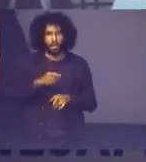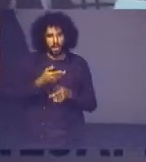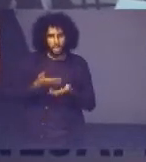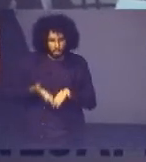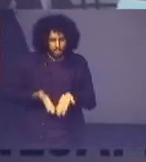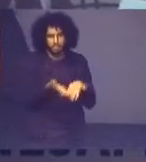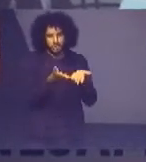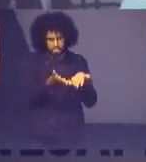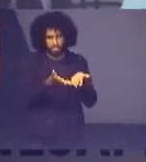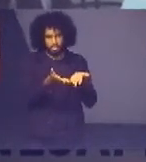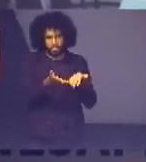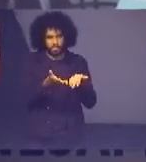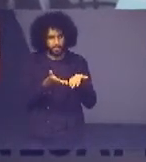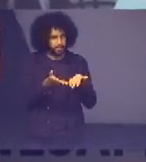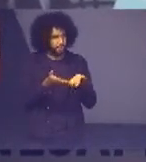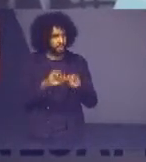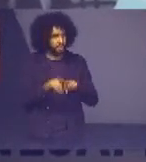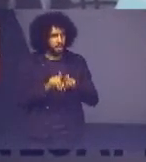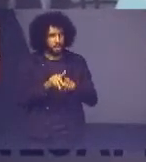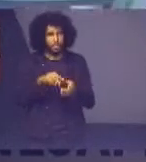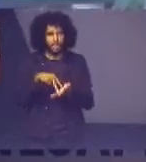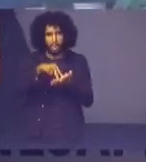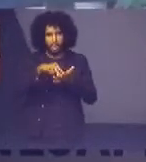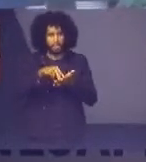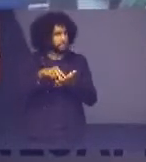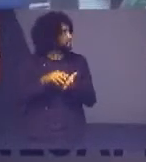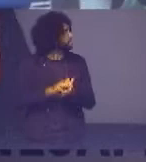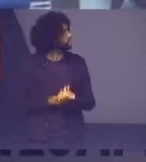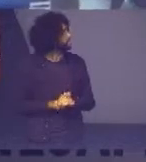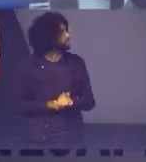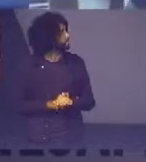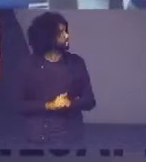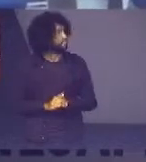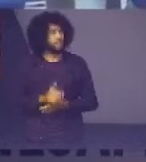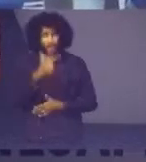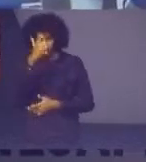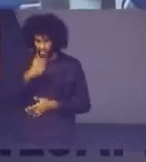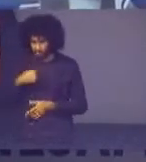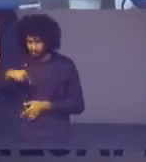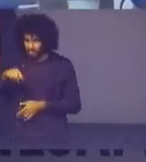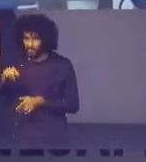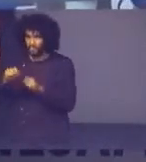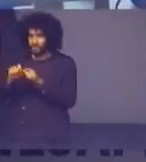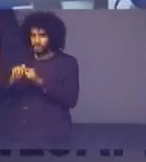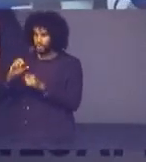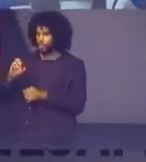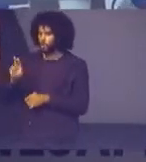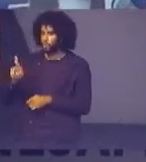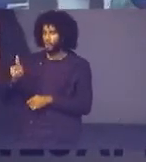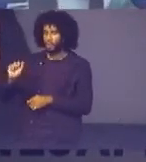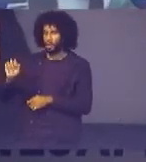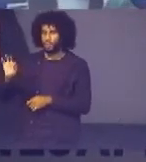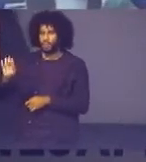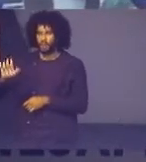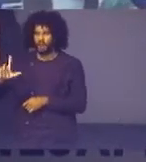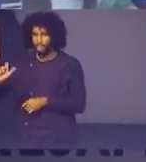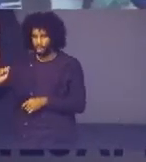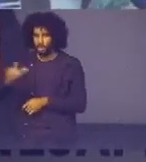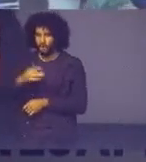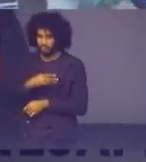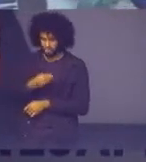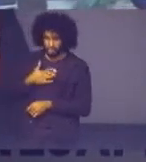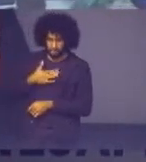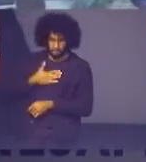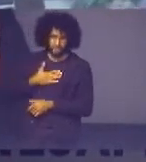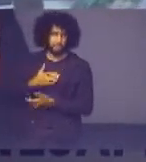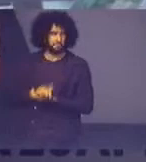em favor daquela pessoa que tem incapacidade. Eu vim fazer a curatela da minha filha, porque a gente precisa que